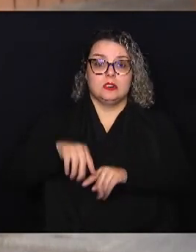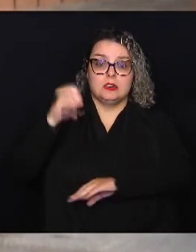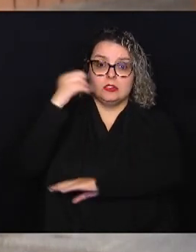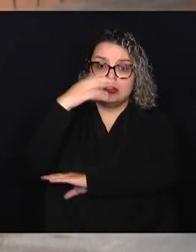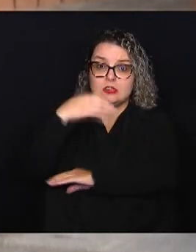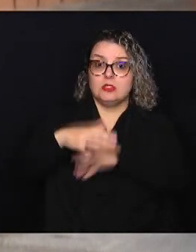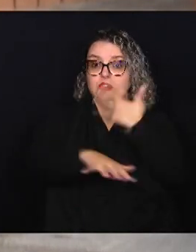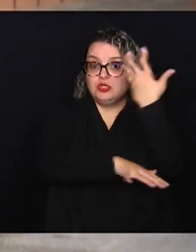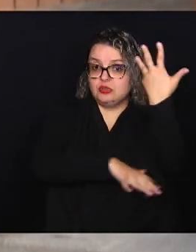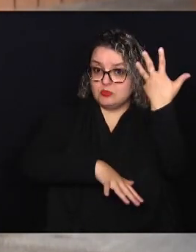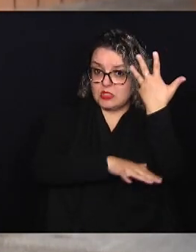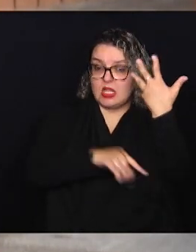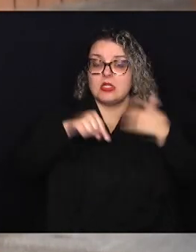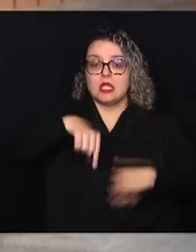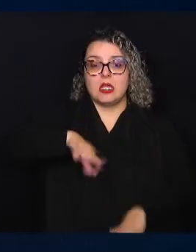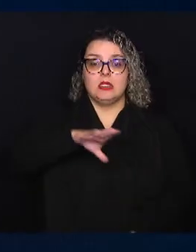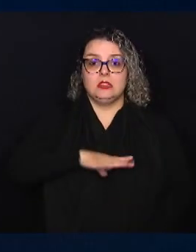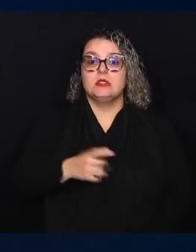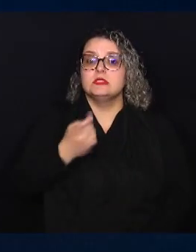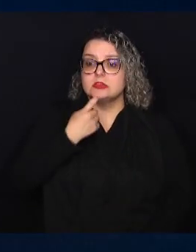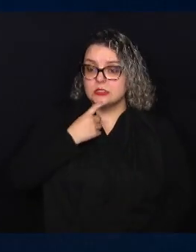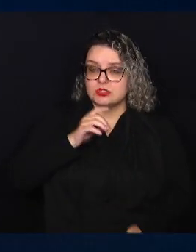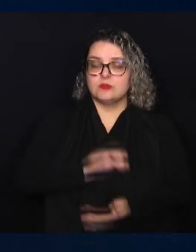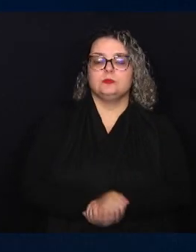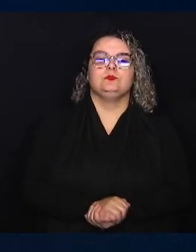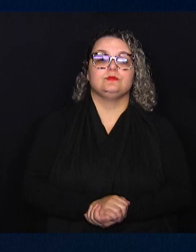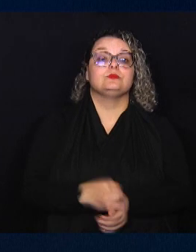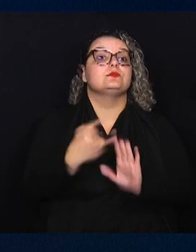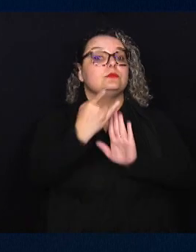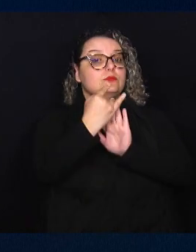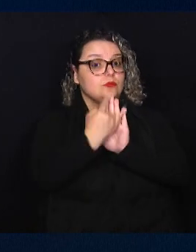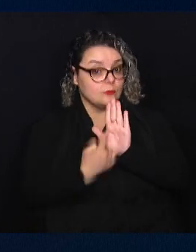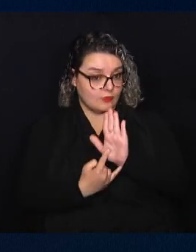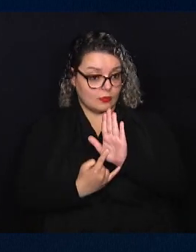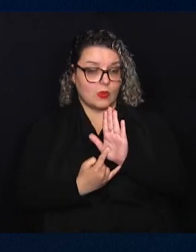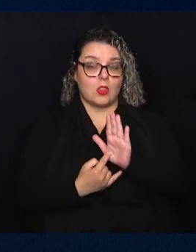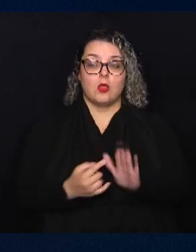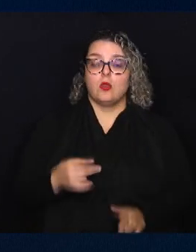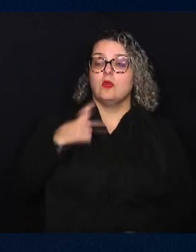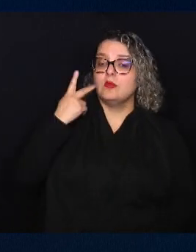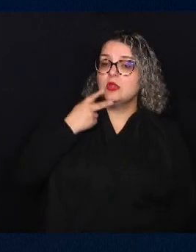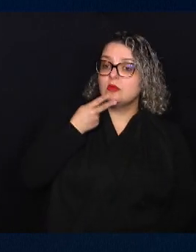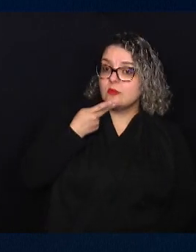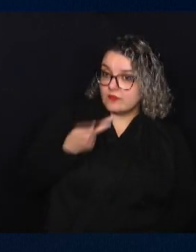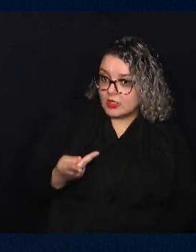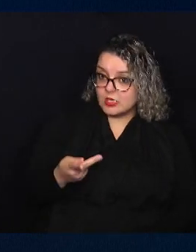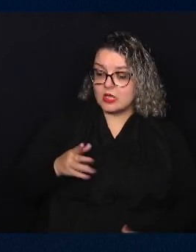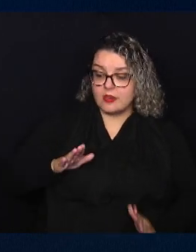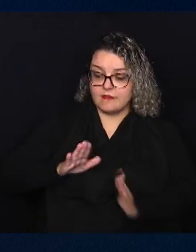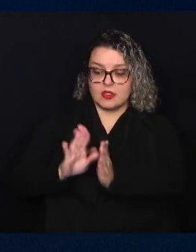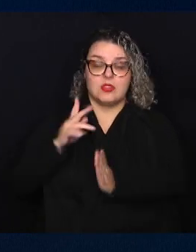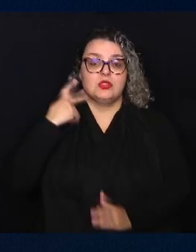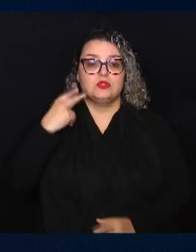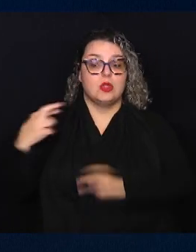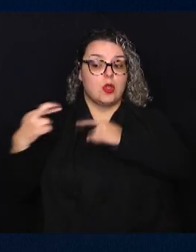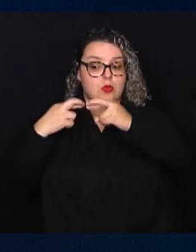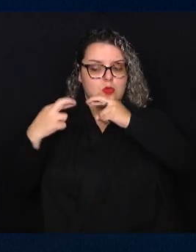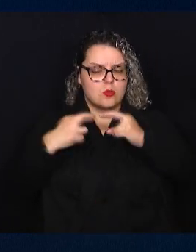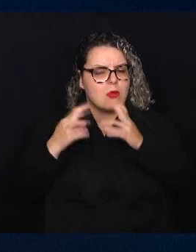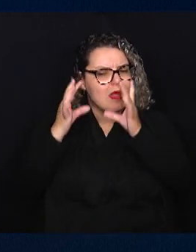praças aqui do município de Campinas. No documento, vereador salienta que a frente parlamentar vai examinar